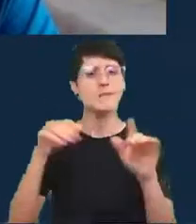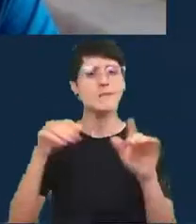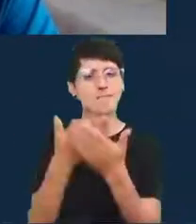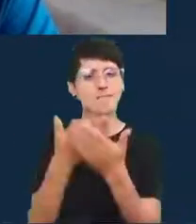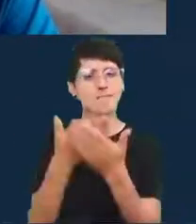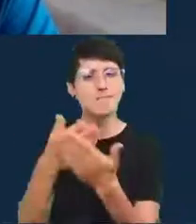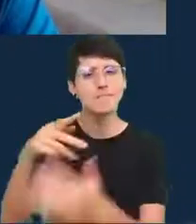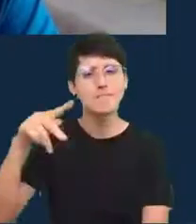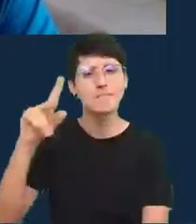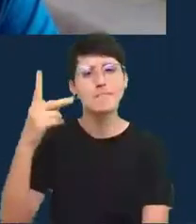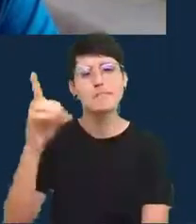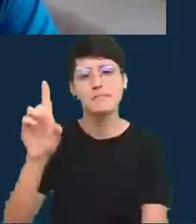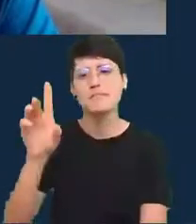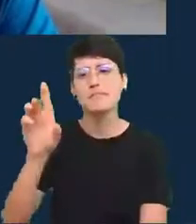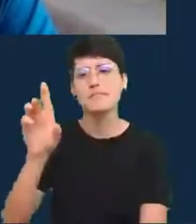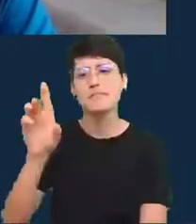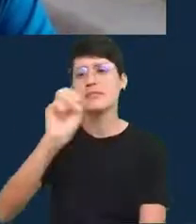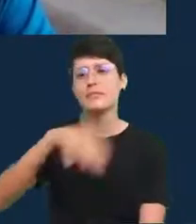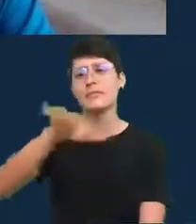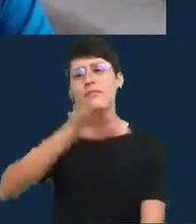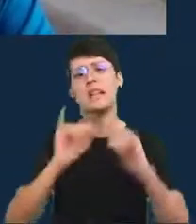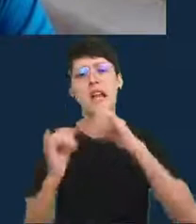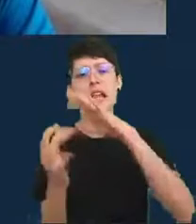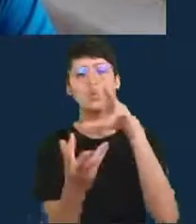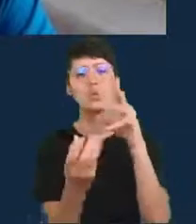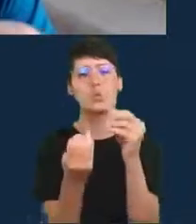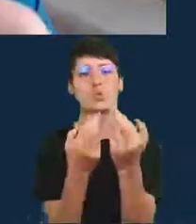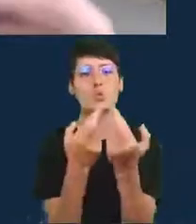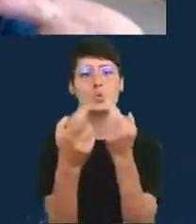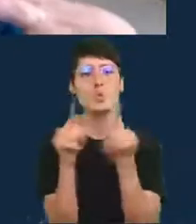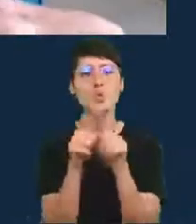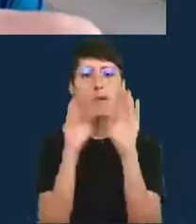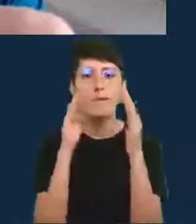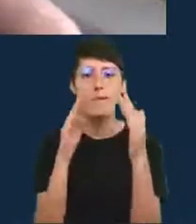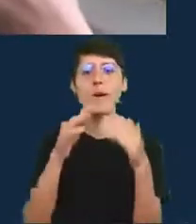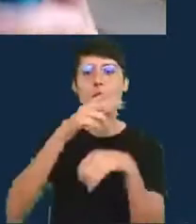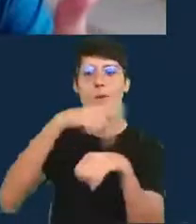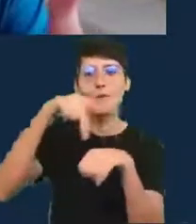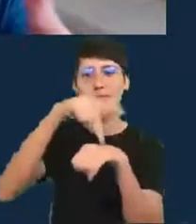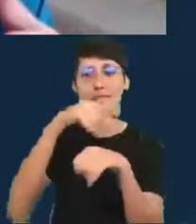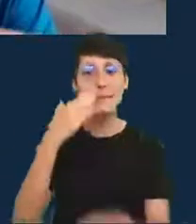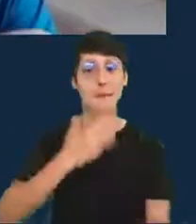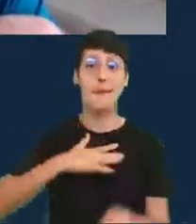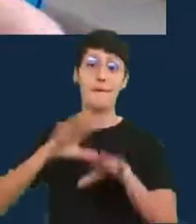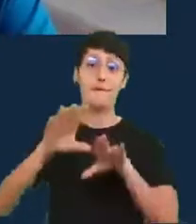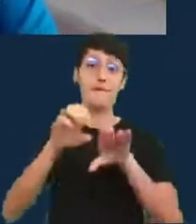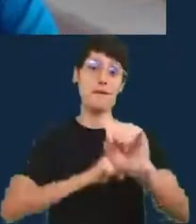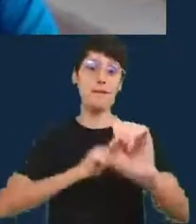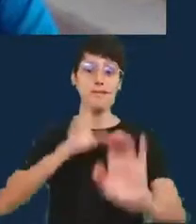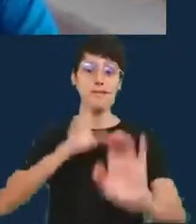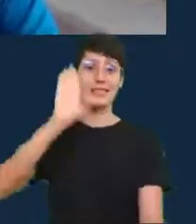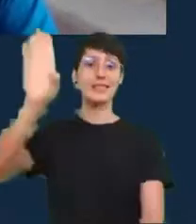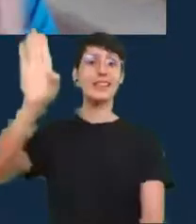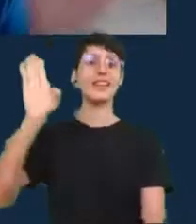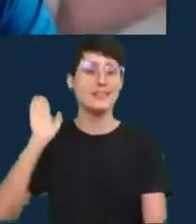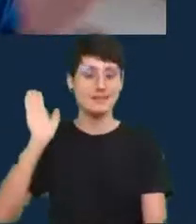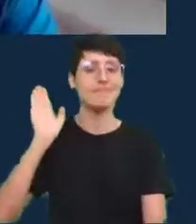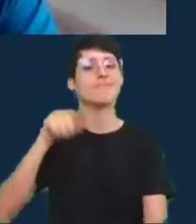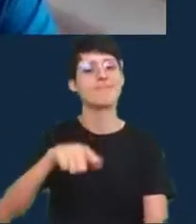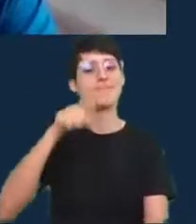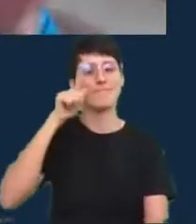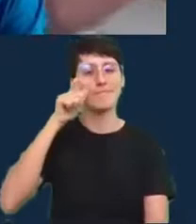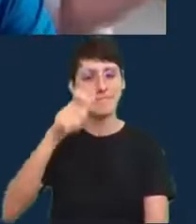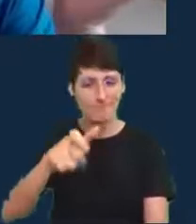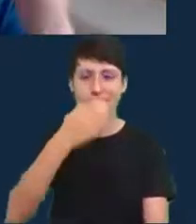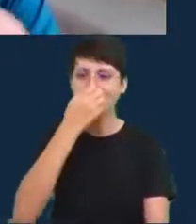concentrado em política essa foi a minha formação e foi um interesse próprio seu